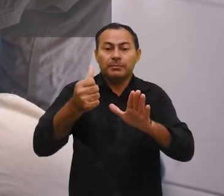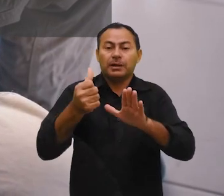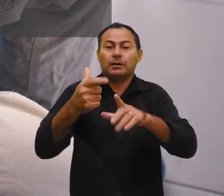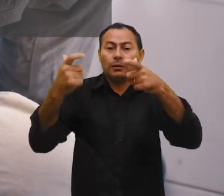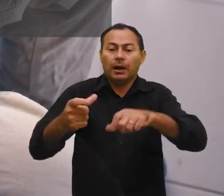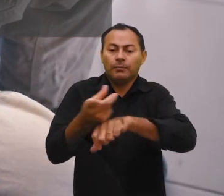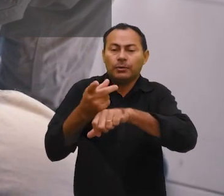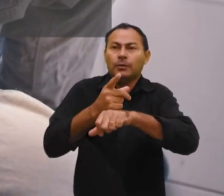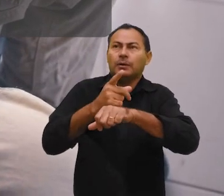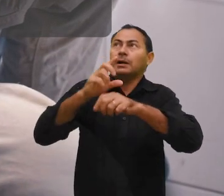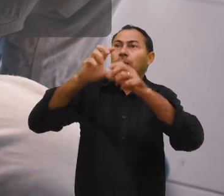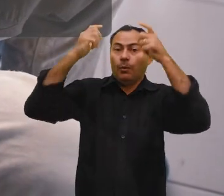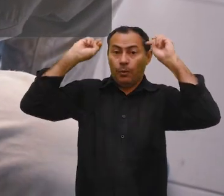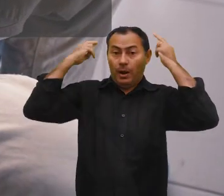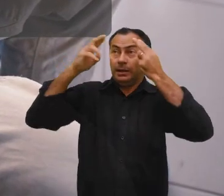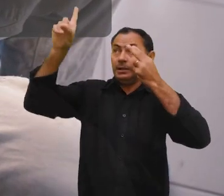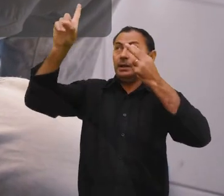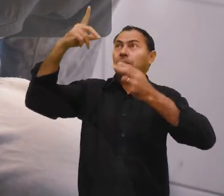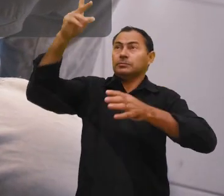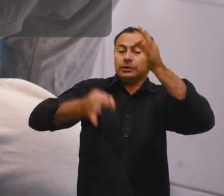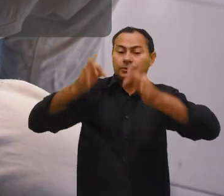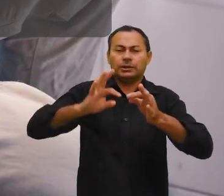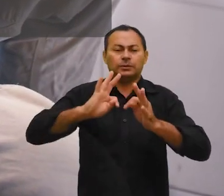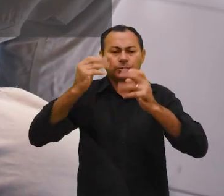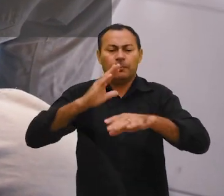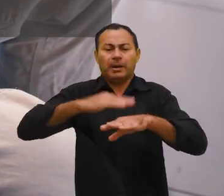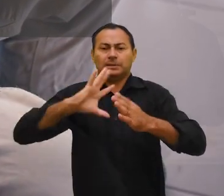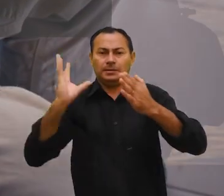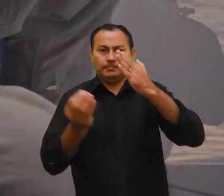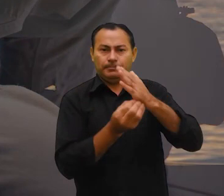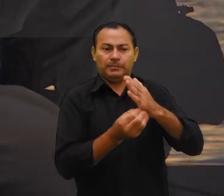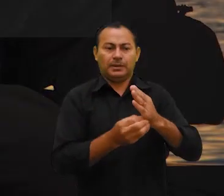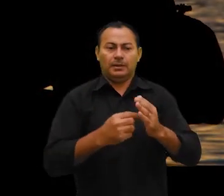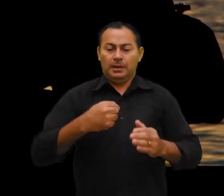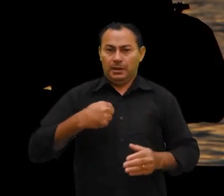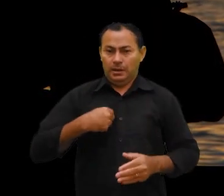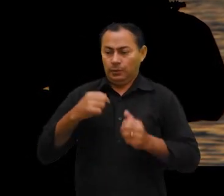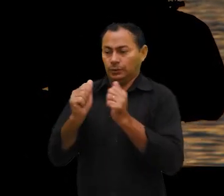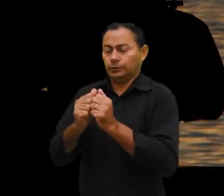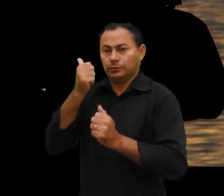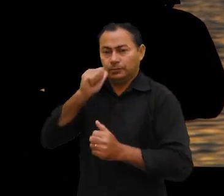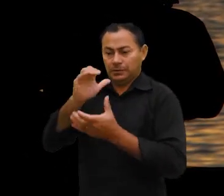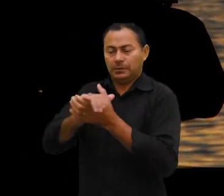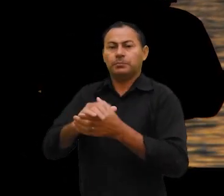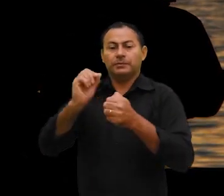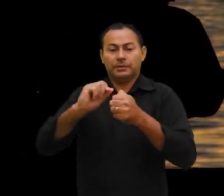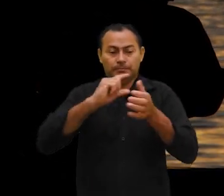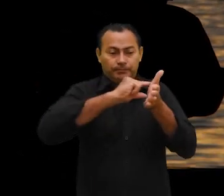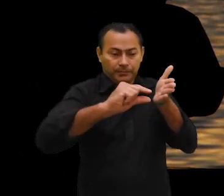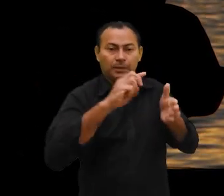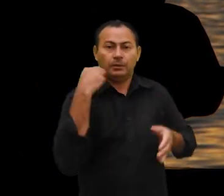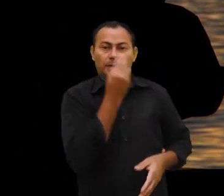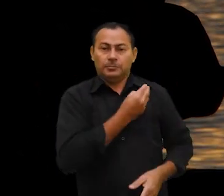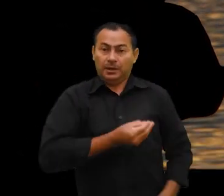Deus e a sua justiça, e todas essas coisas lhe serão acrescentadas. Minha esposa e eu fizemos desse versículo o